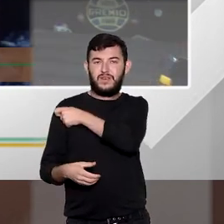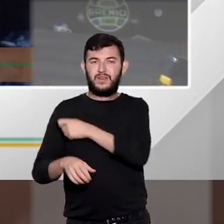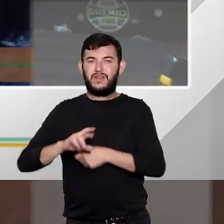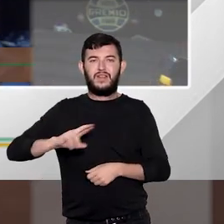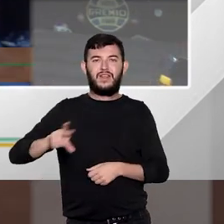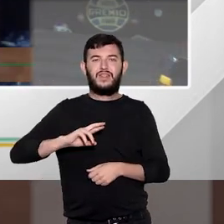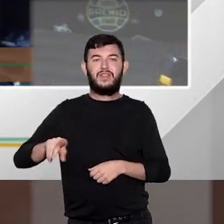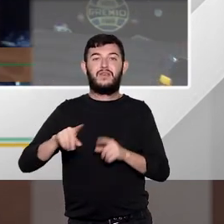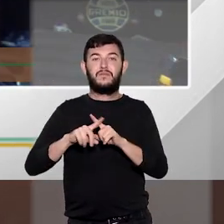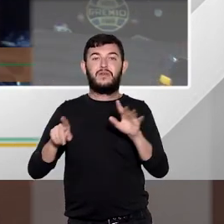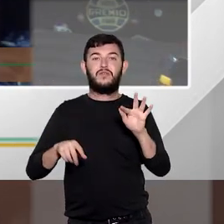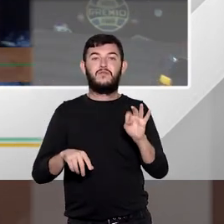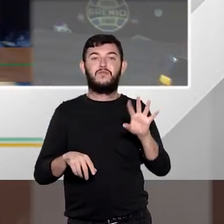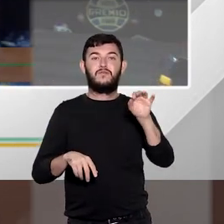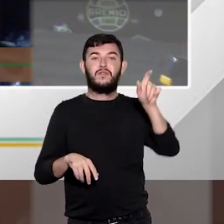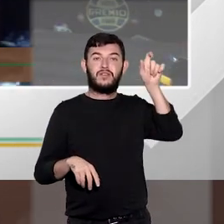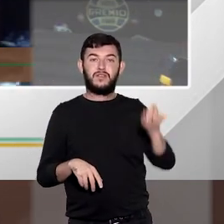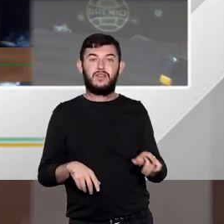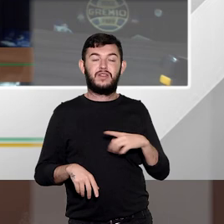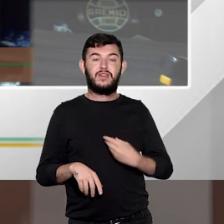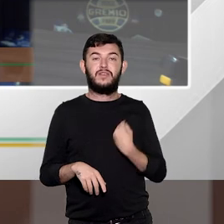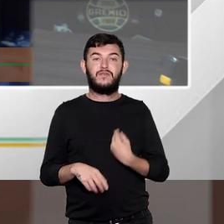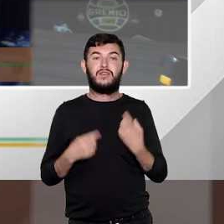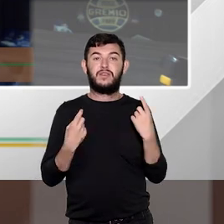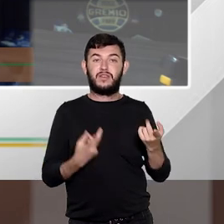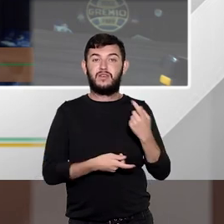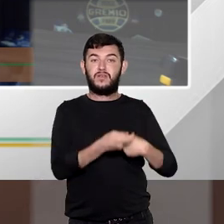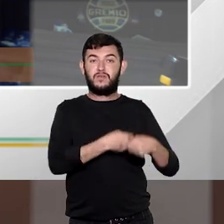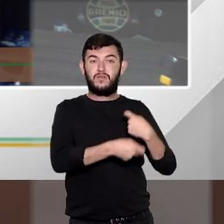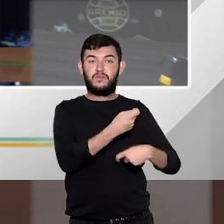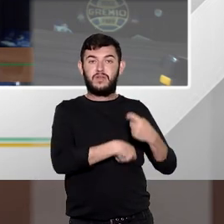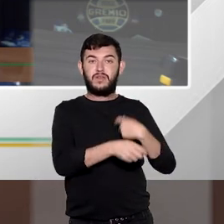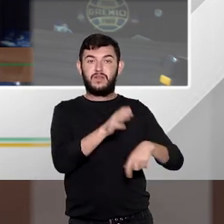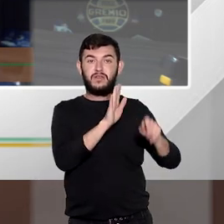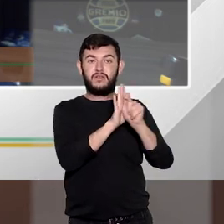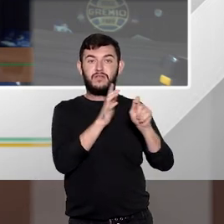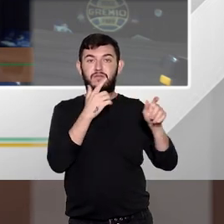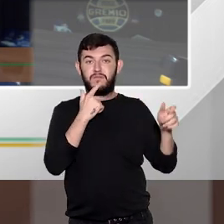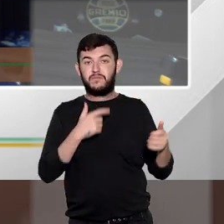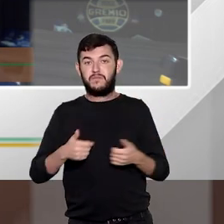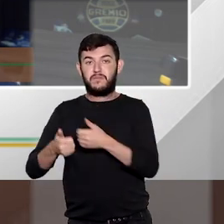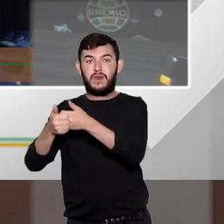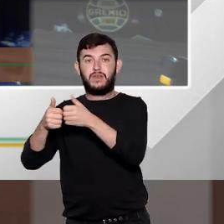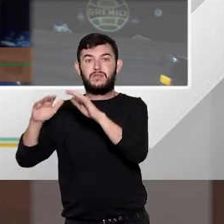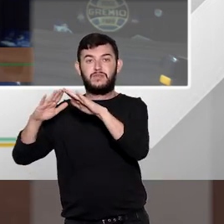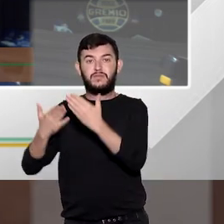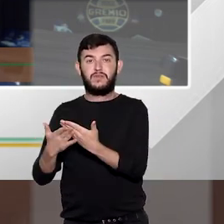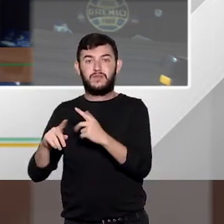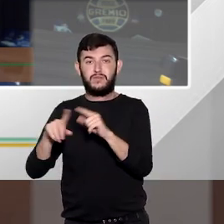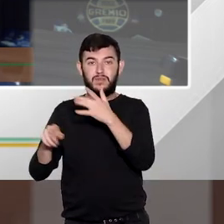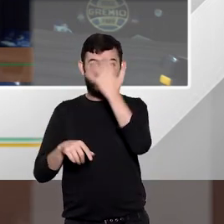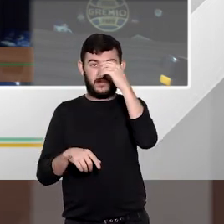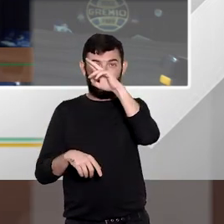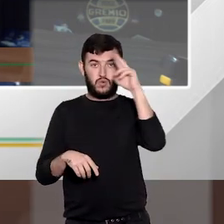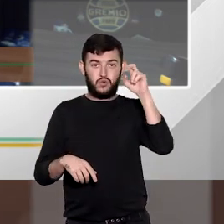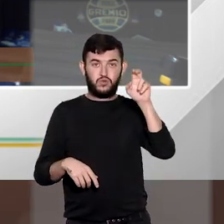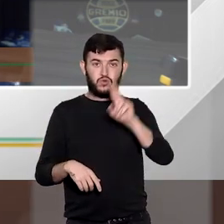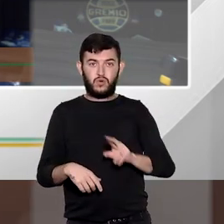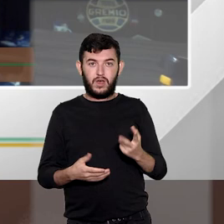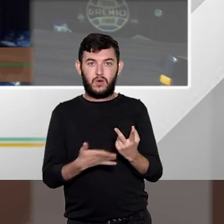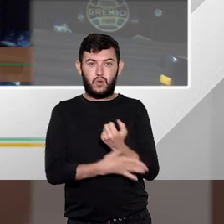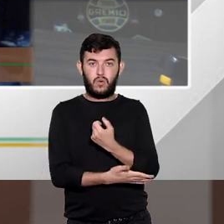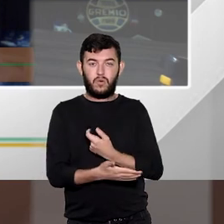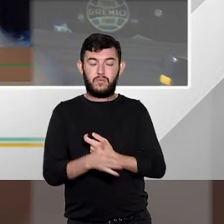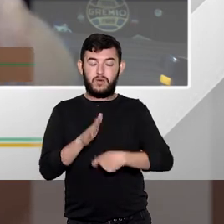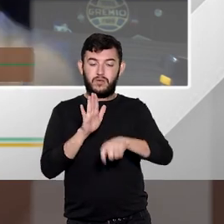ele estar comercializando droga próximo a uma escola e o usuário não seja um